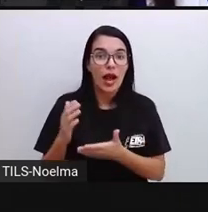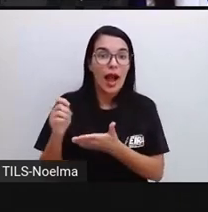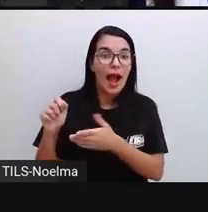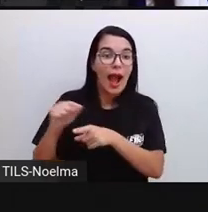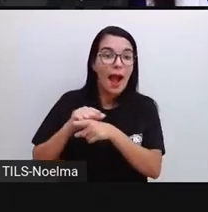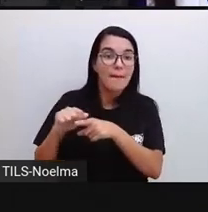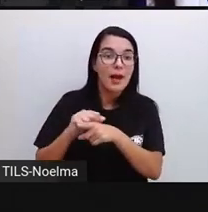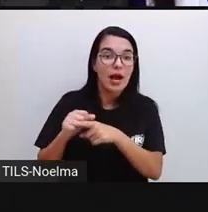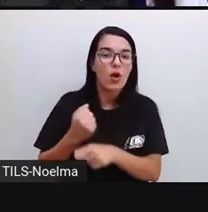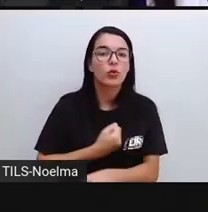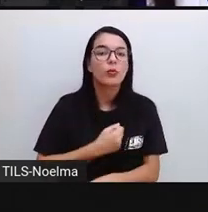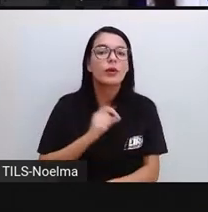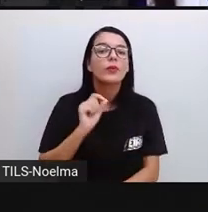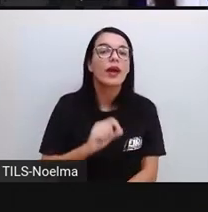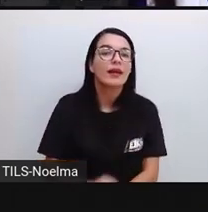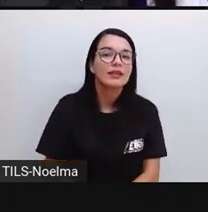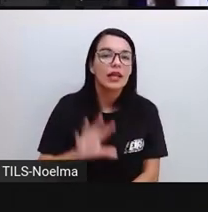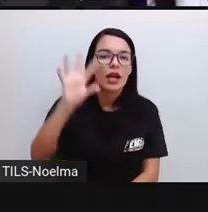esse número. O que a gente faz?